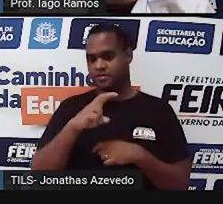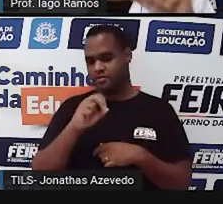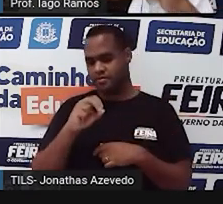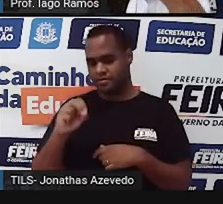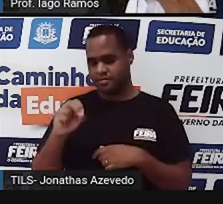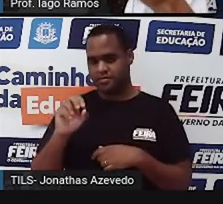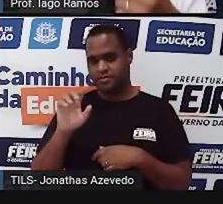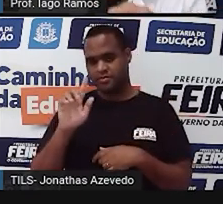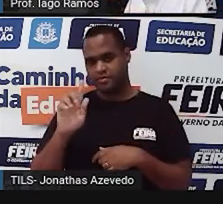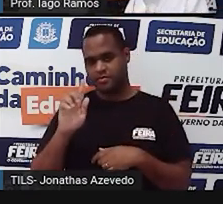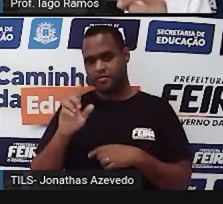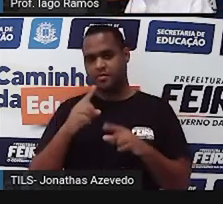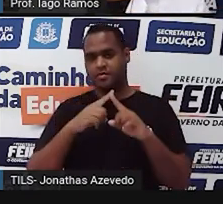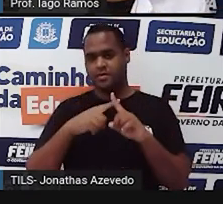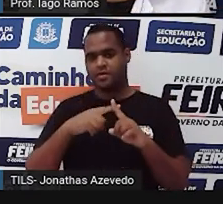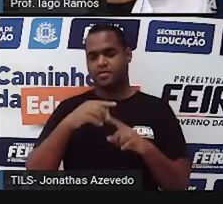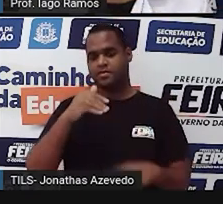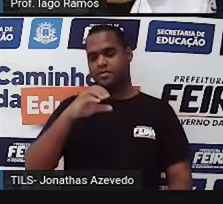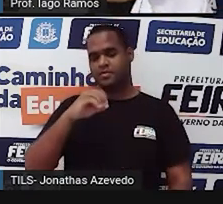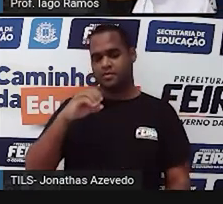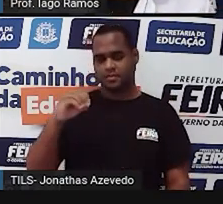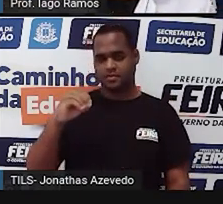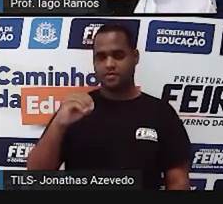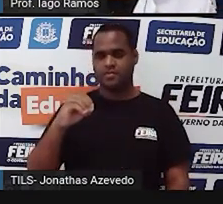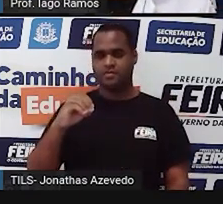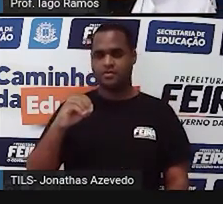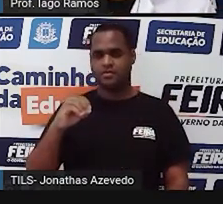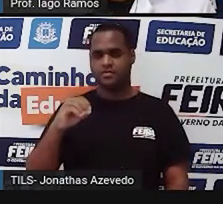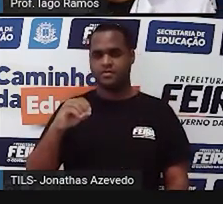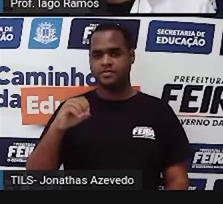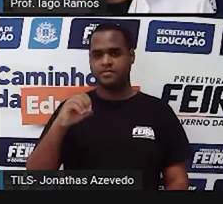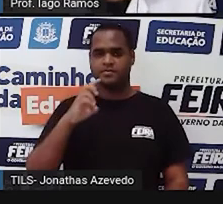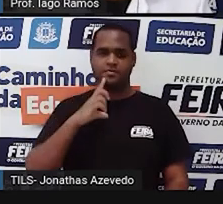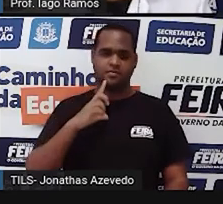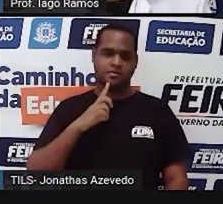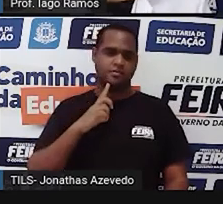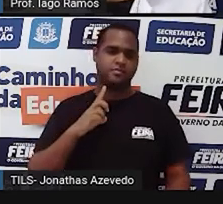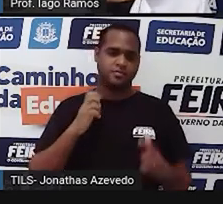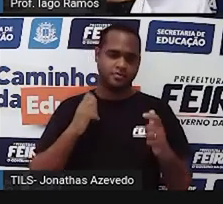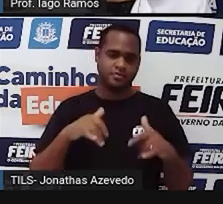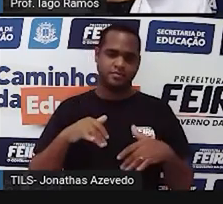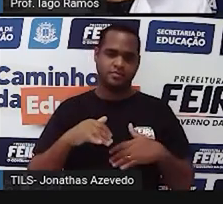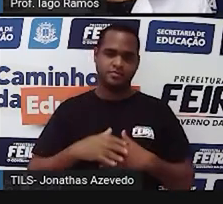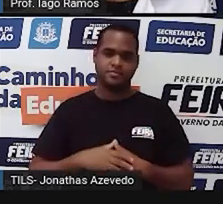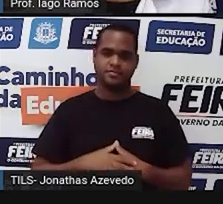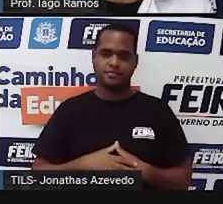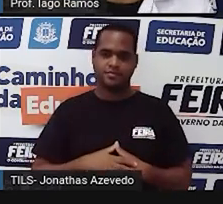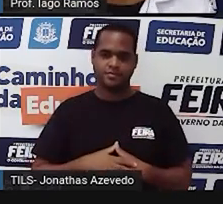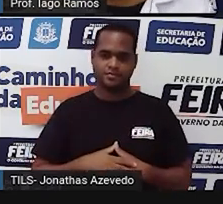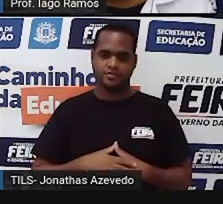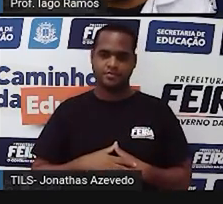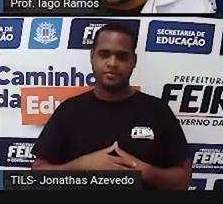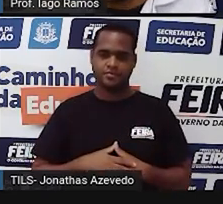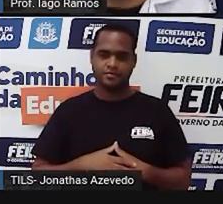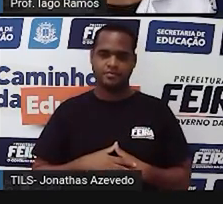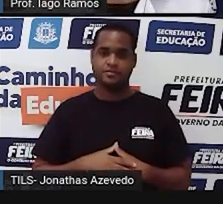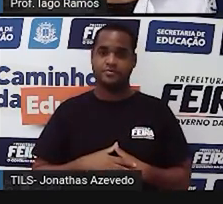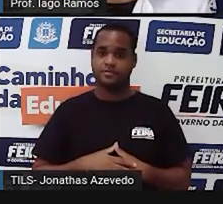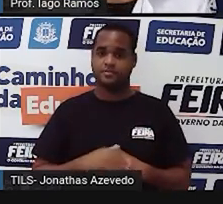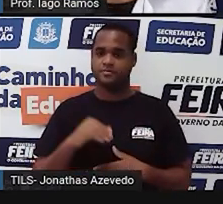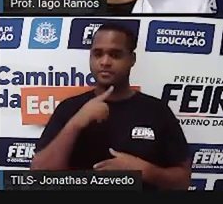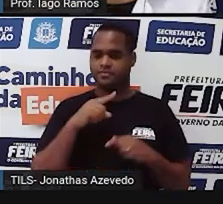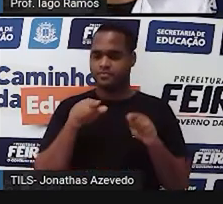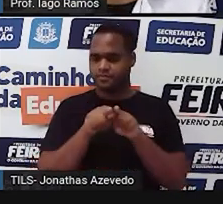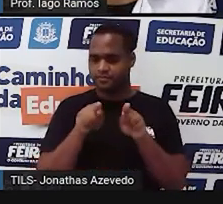gramas, mais 100 gramas. Do outro lado, tem também uma caixinha